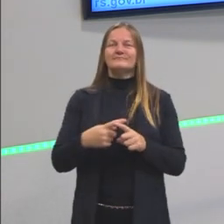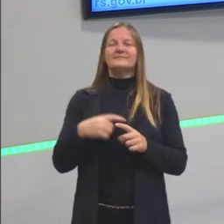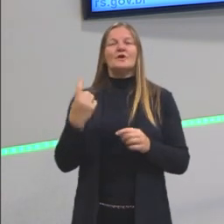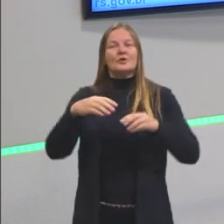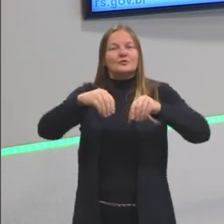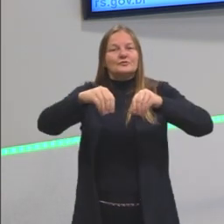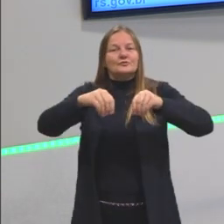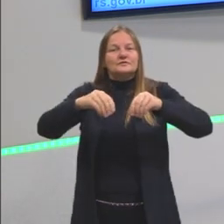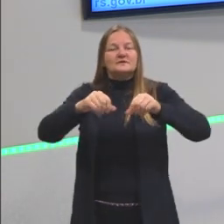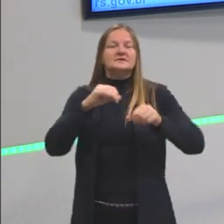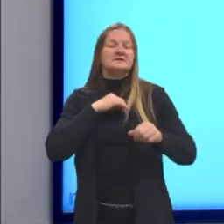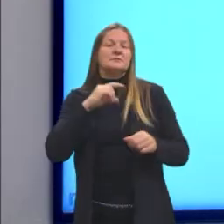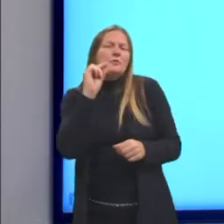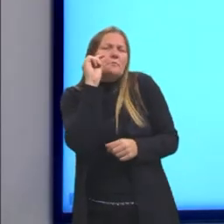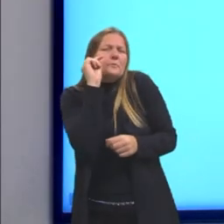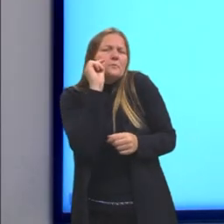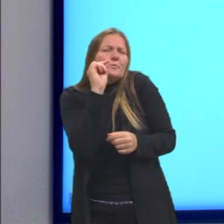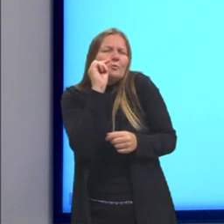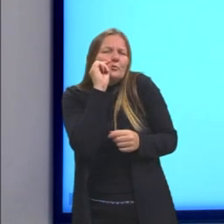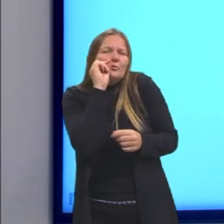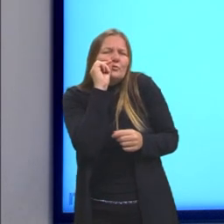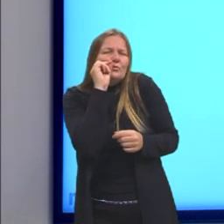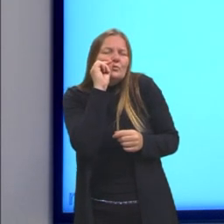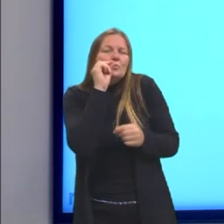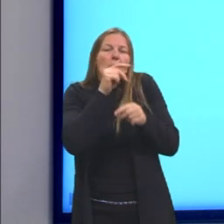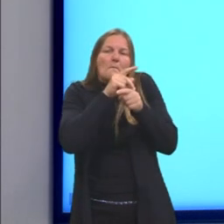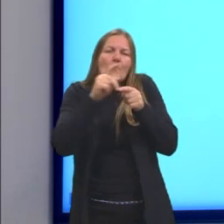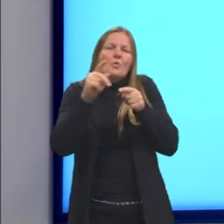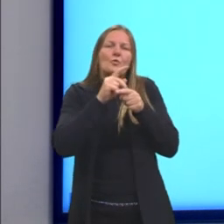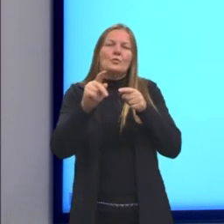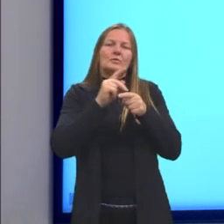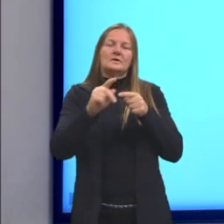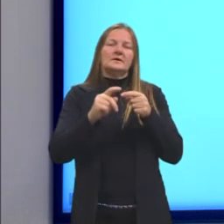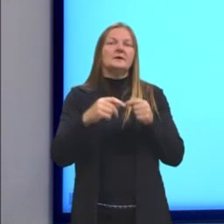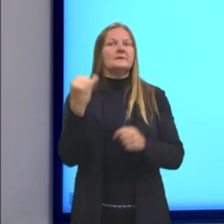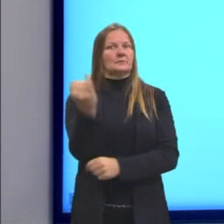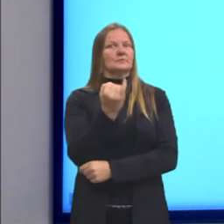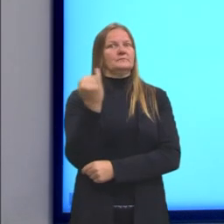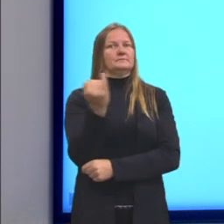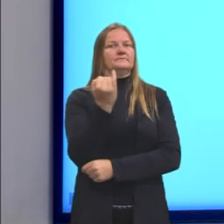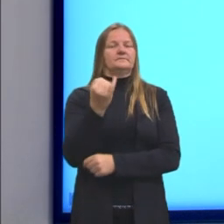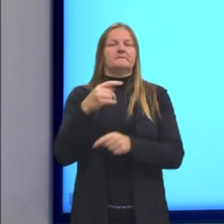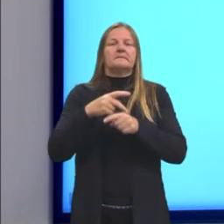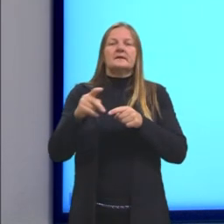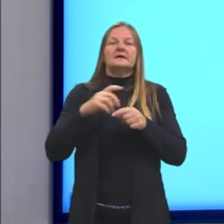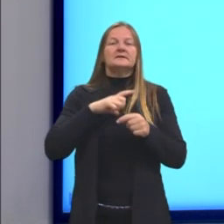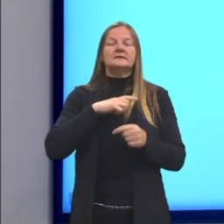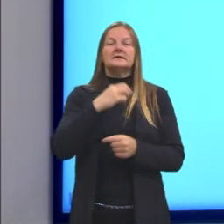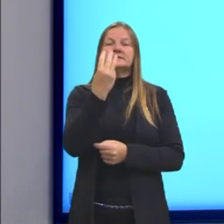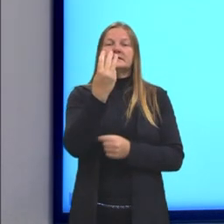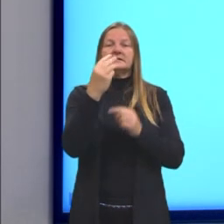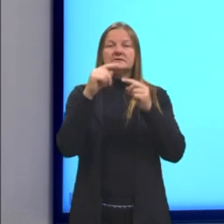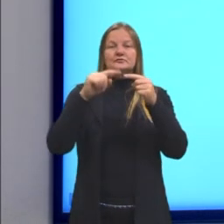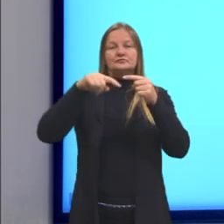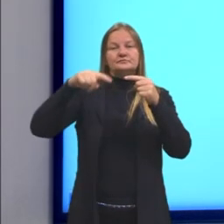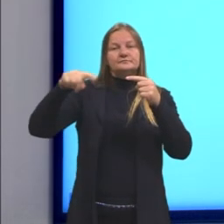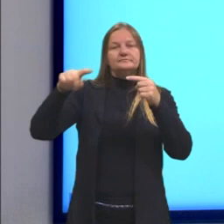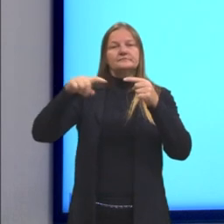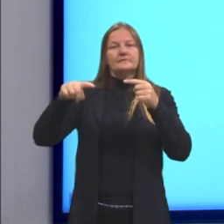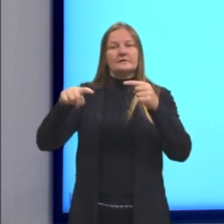substância pura, isso é bem importante, apenas três variáveis